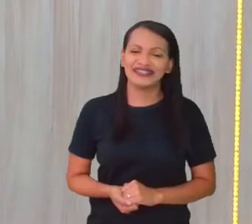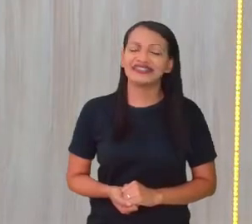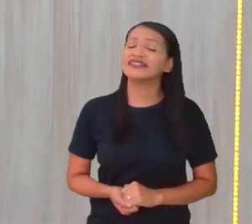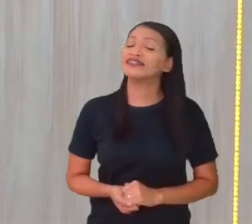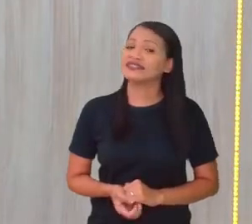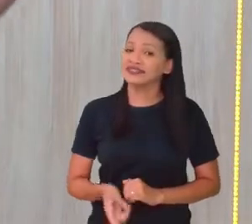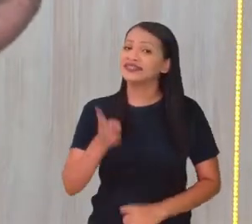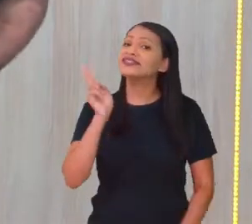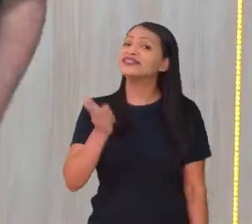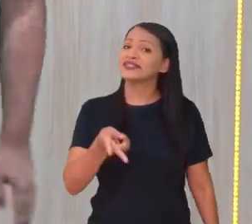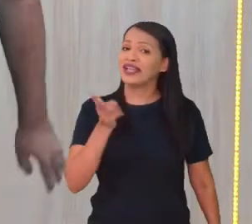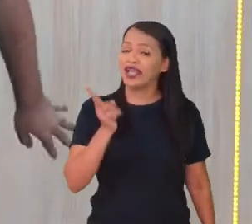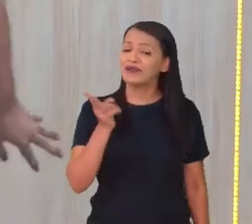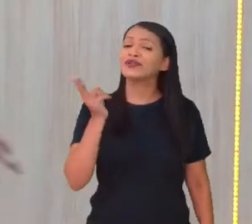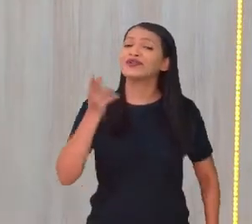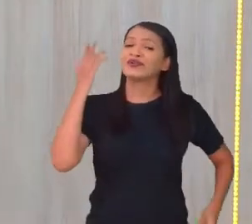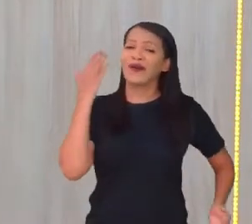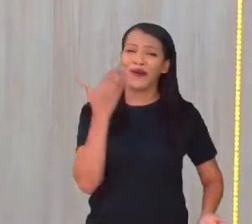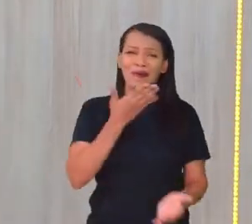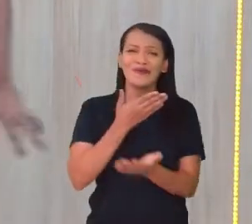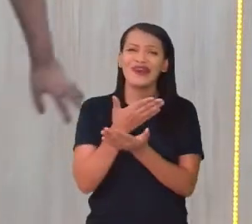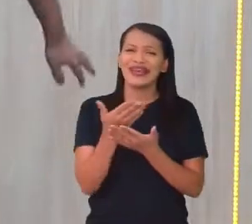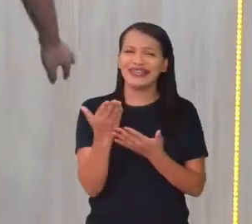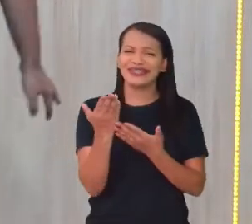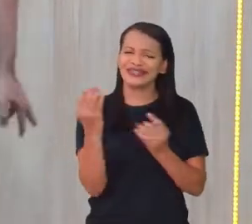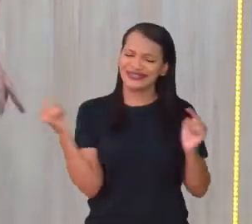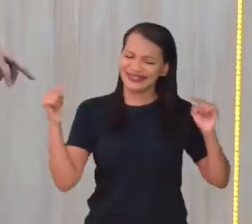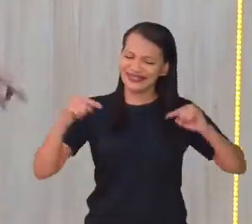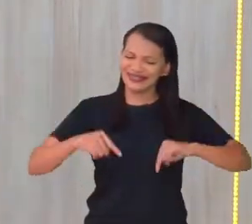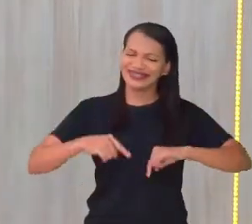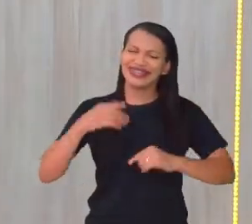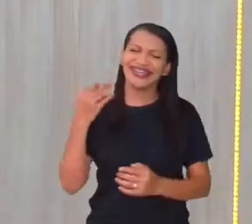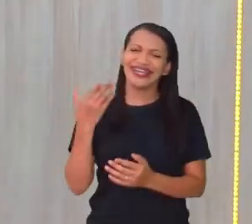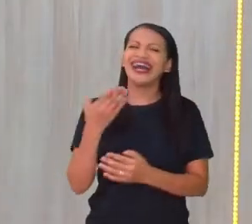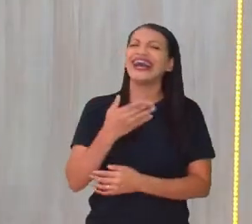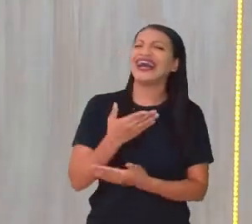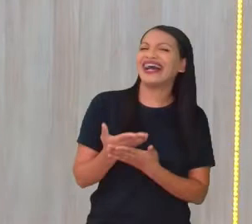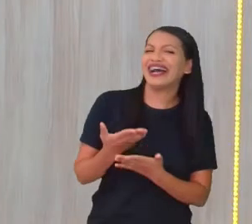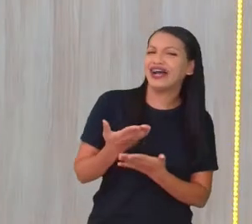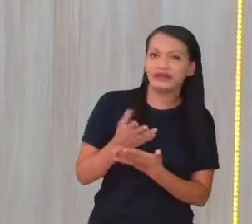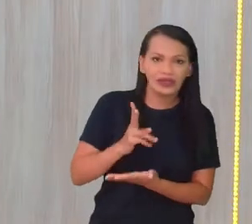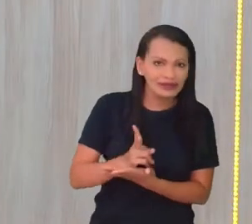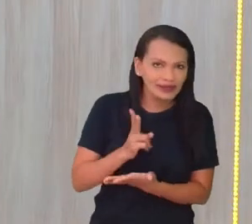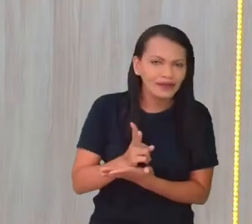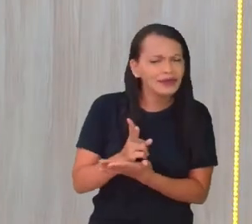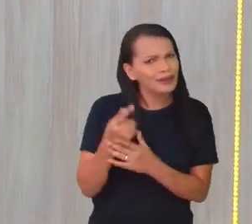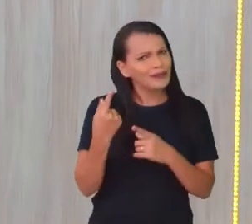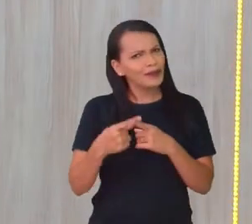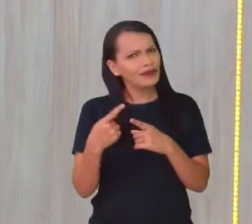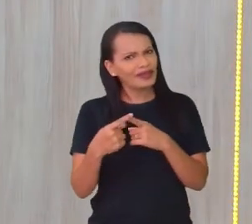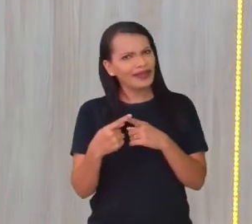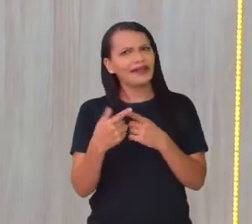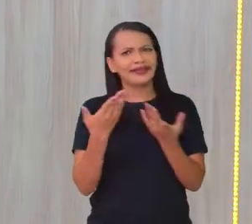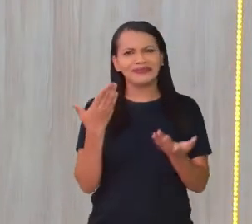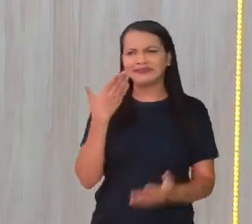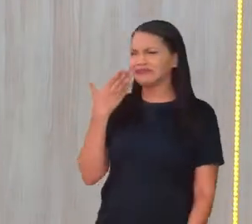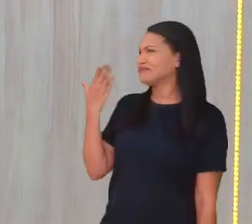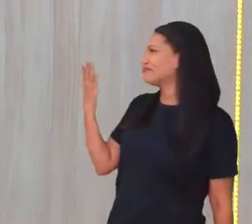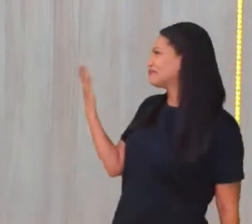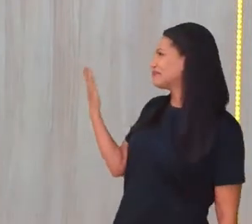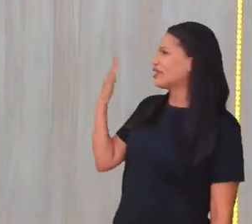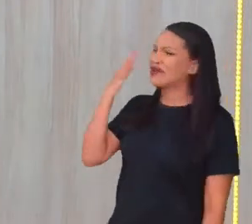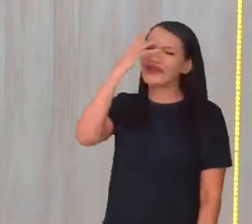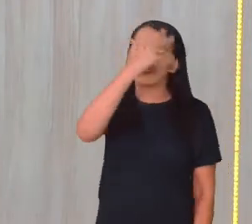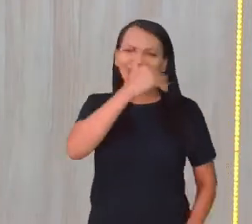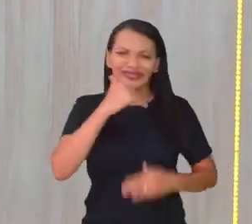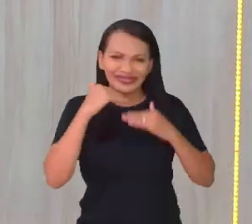Sempre está começando mais uma aula, porque sempre, né? É porque é o rapaz do rostinho